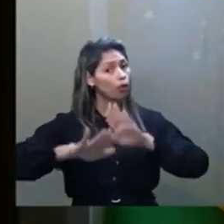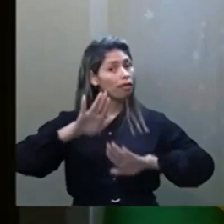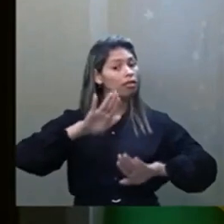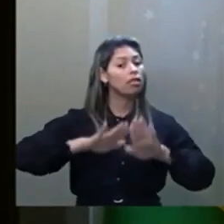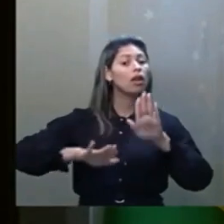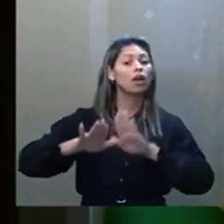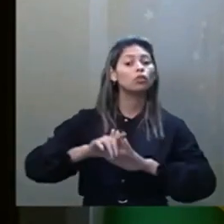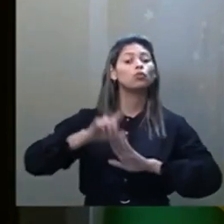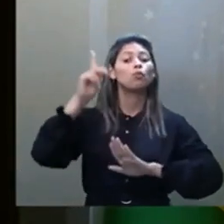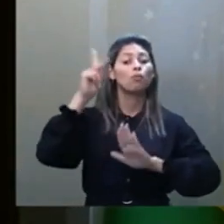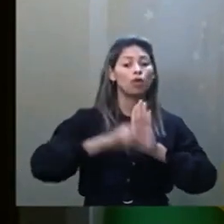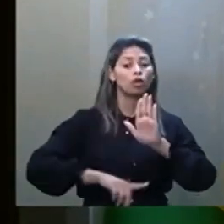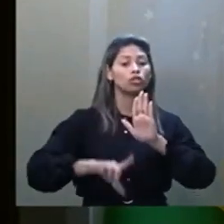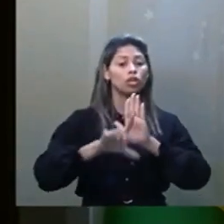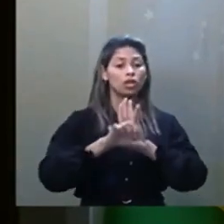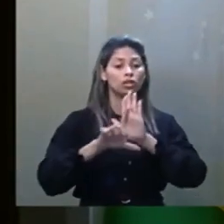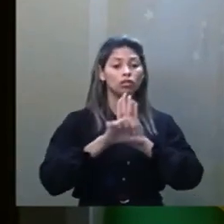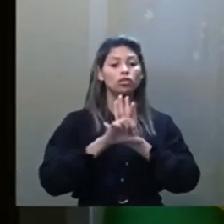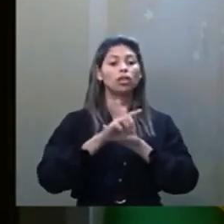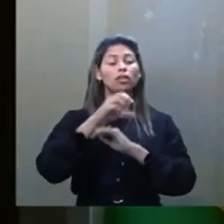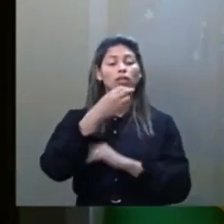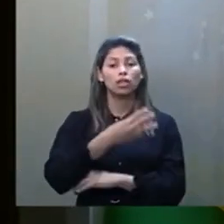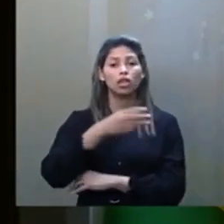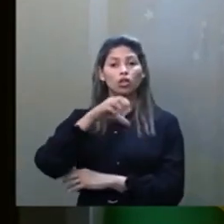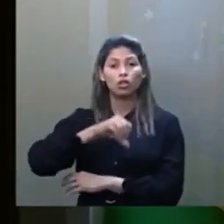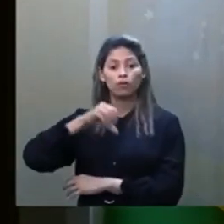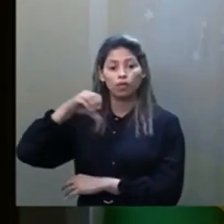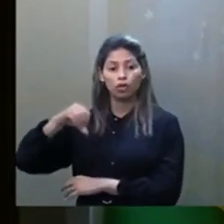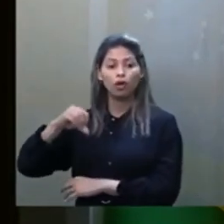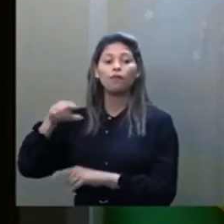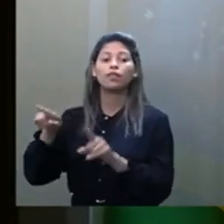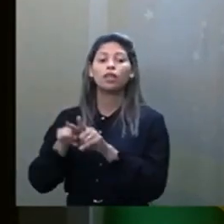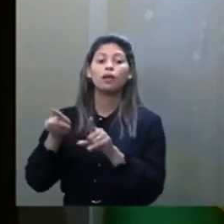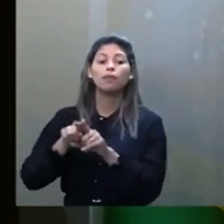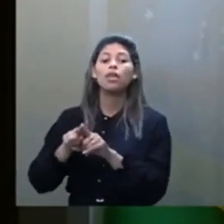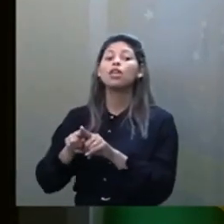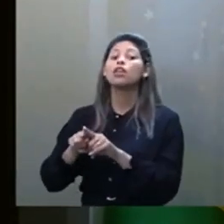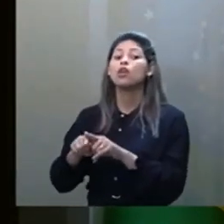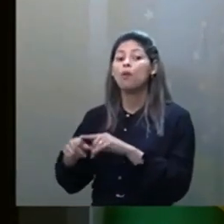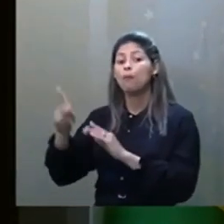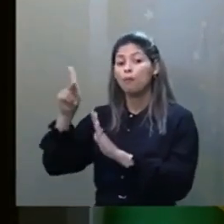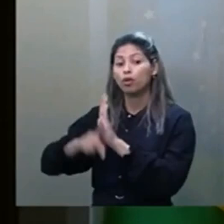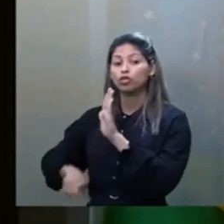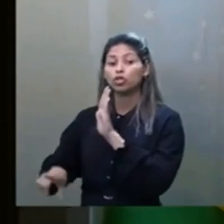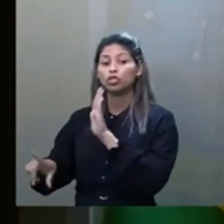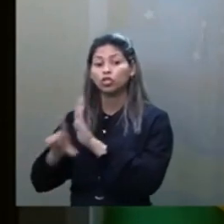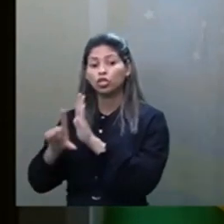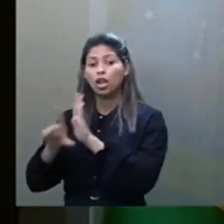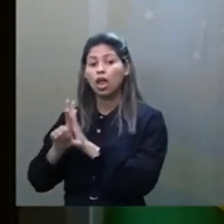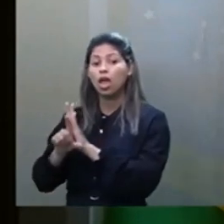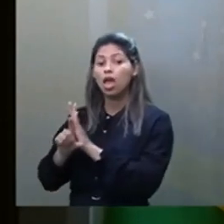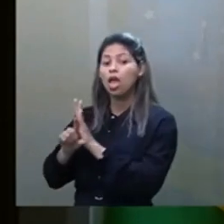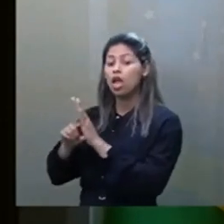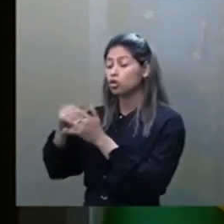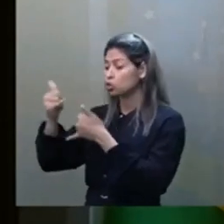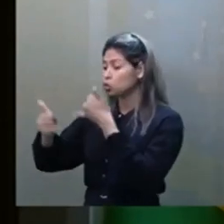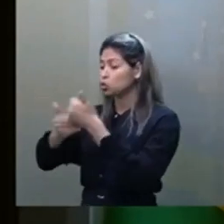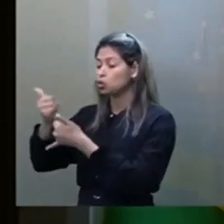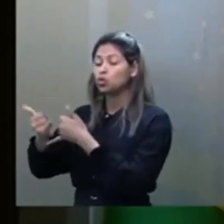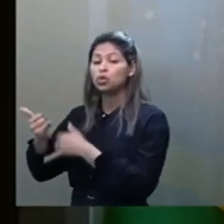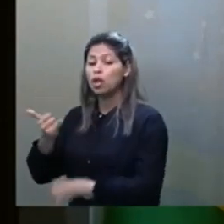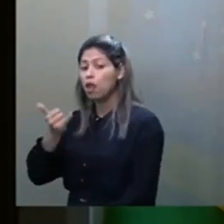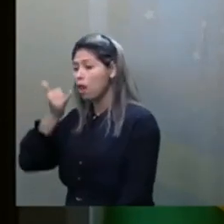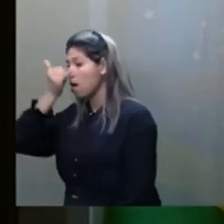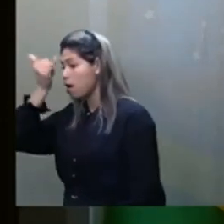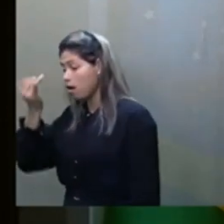399 na questão da maconha e contra os jogos de azar, que também avança nessa casa. Não é isso? O senador Girão pode trazer mais